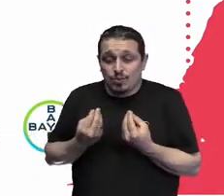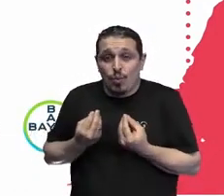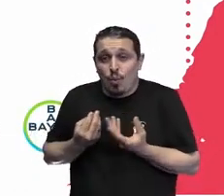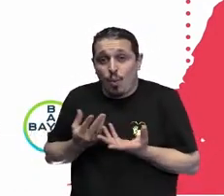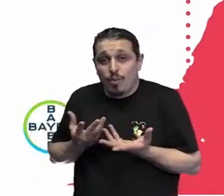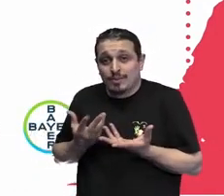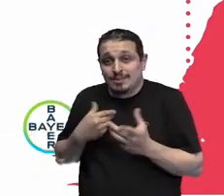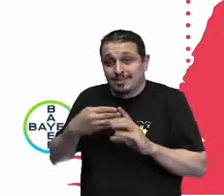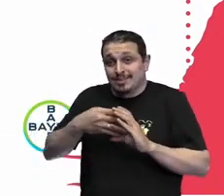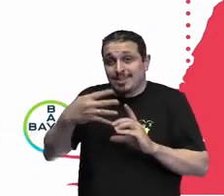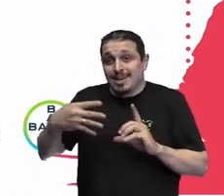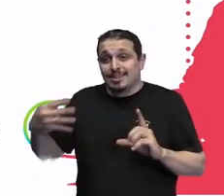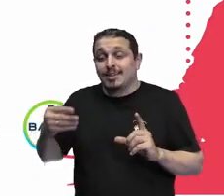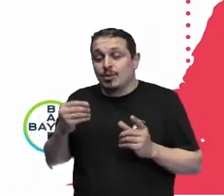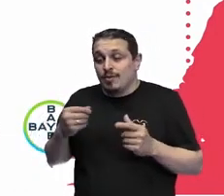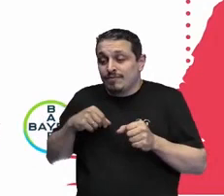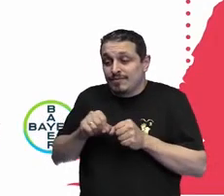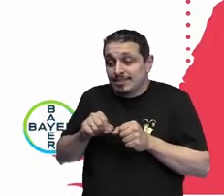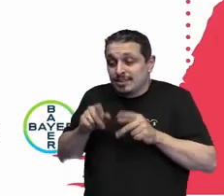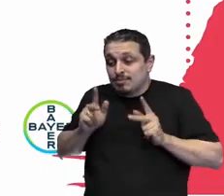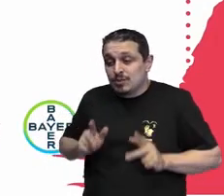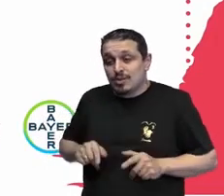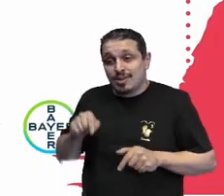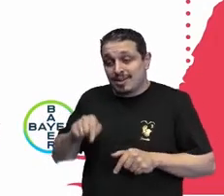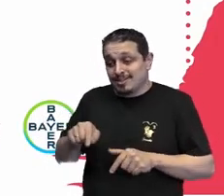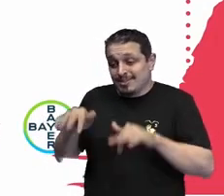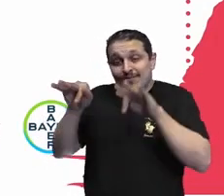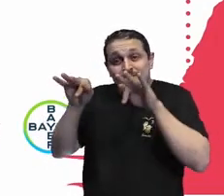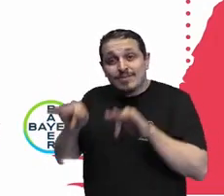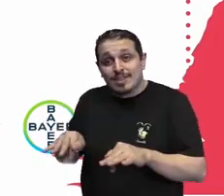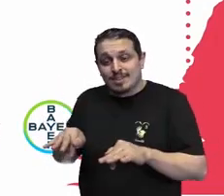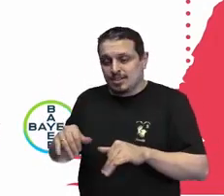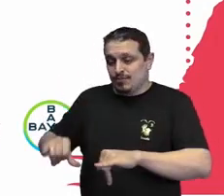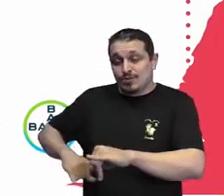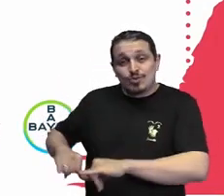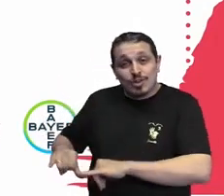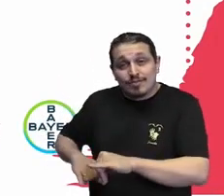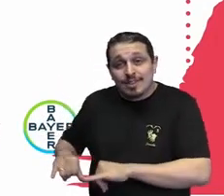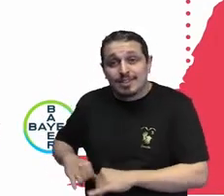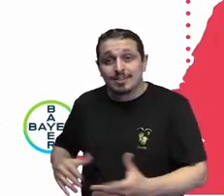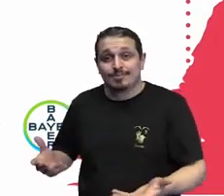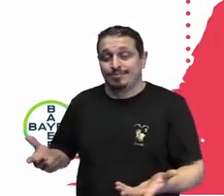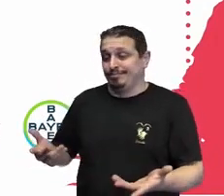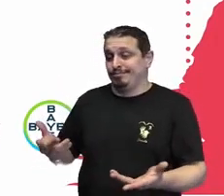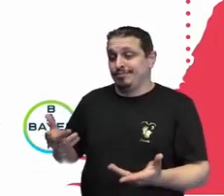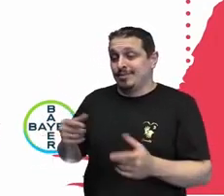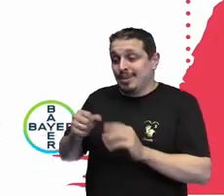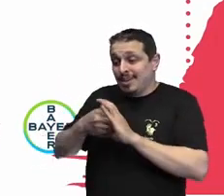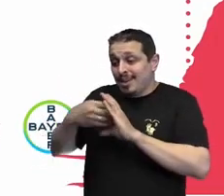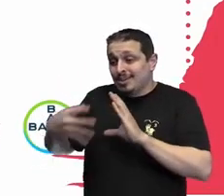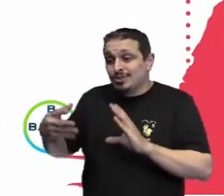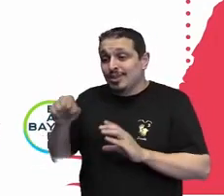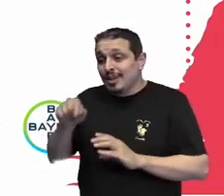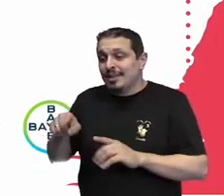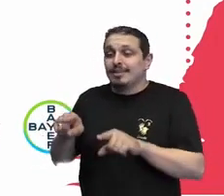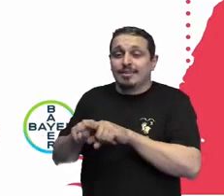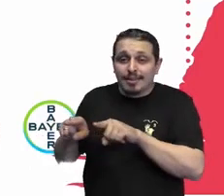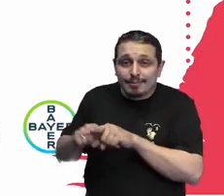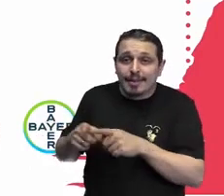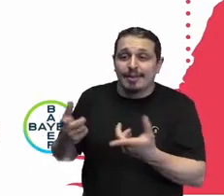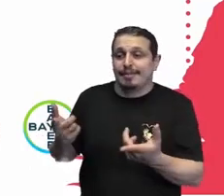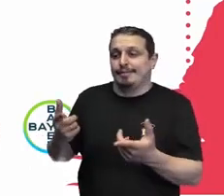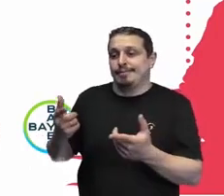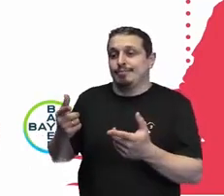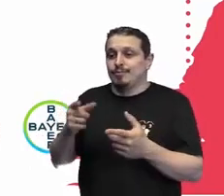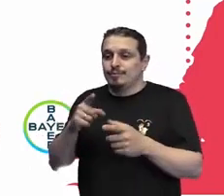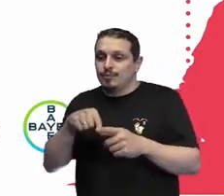pessoas acabam sofrendo mais discriminação. A gente tem outras dimensões, né? Dimensões secundárias, que são características que a gente desenvolve